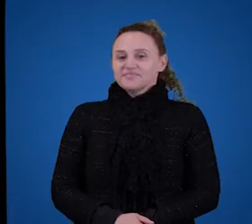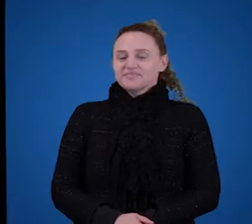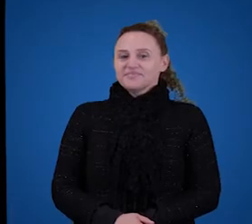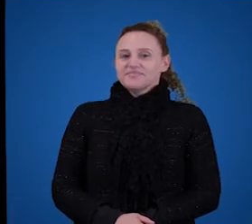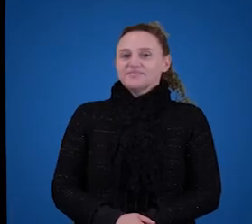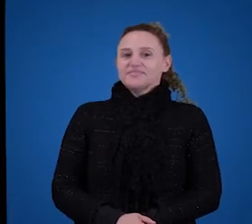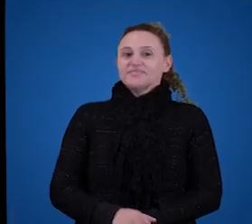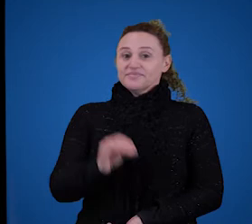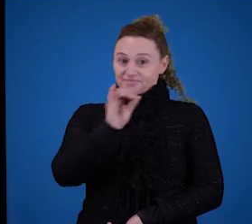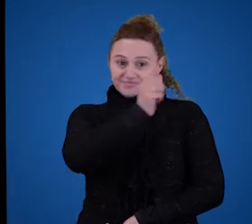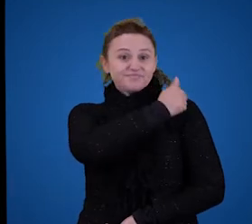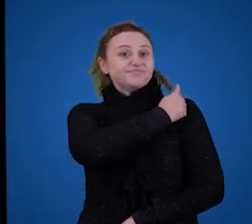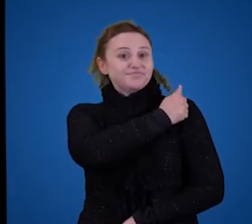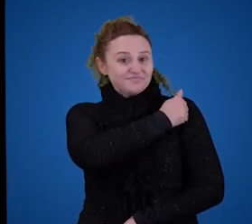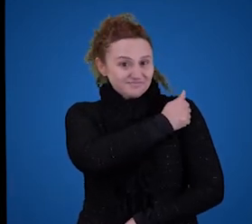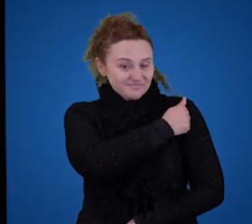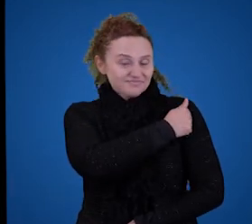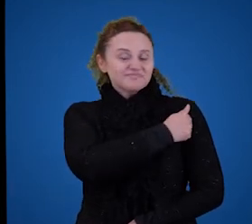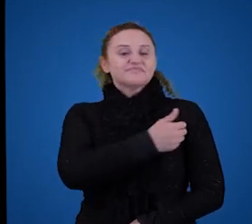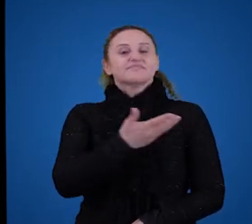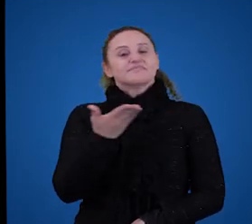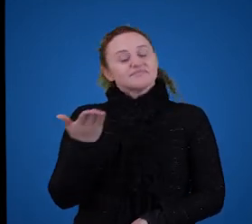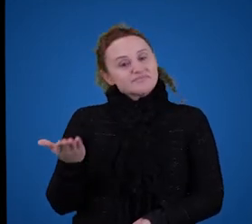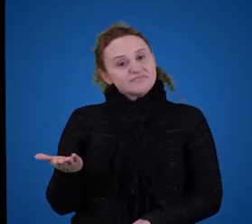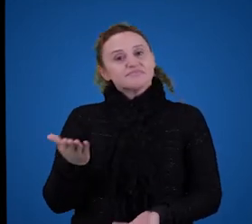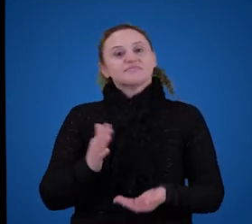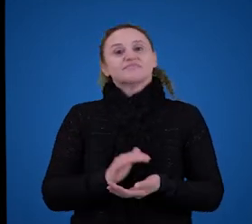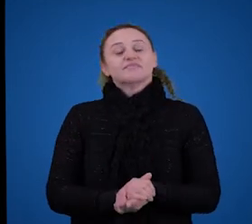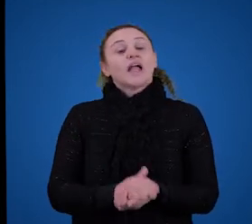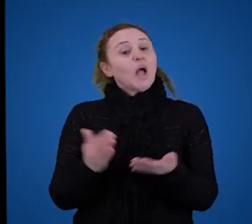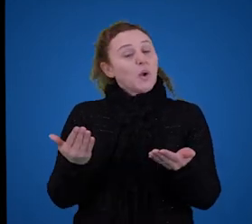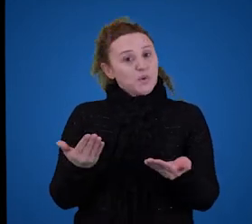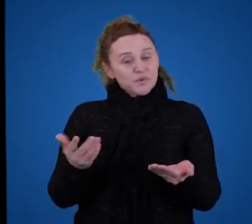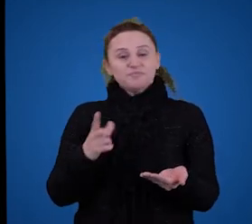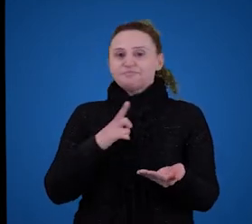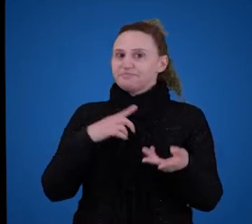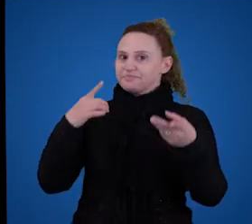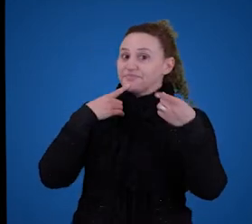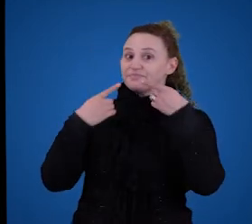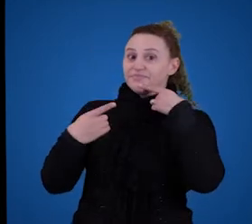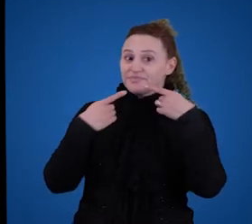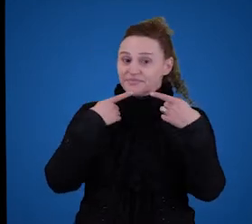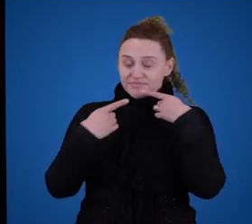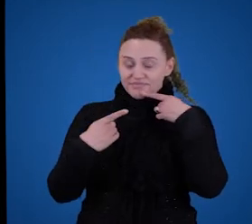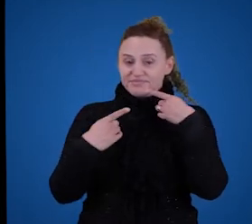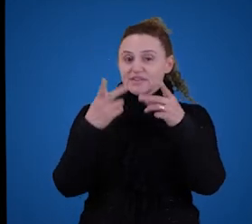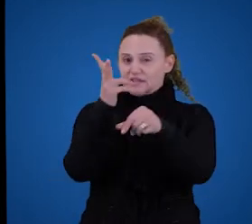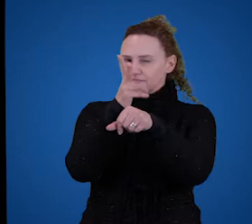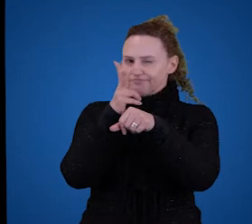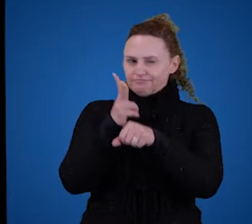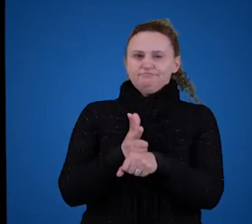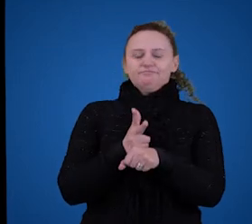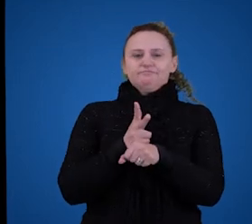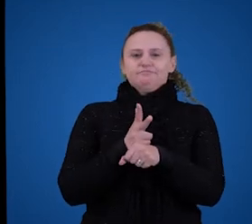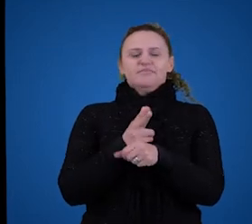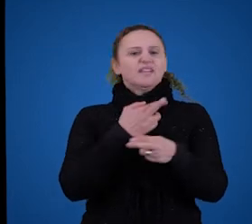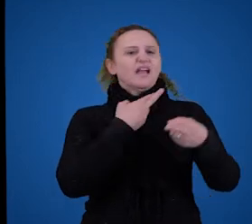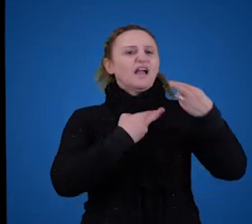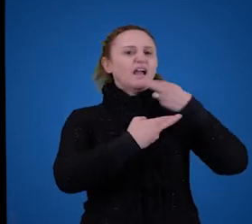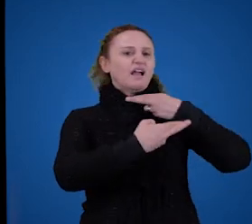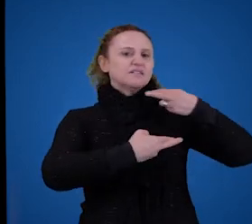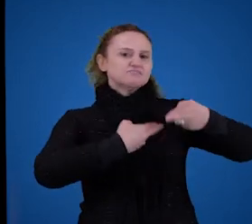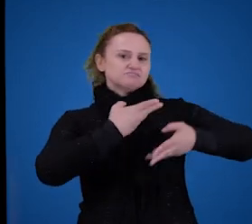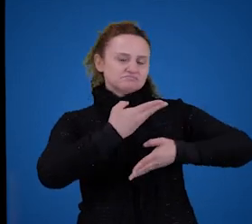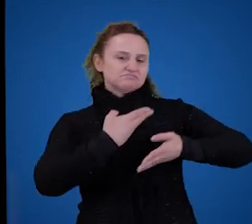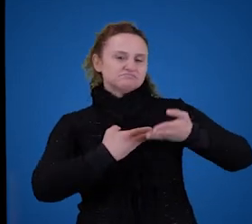Sejam bem-vindos de volta, alunos e alunos. Hoje nós vamos discutir, nesse vídeo, a relação entre o significado